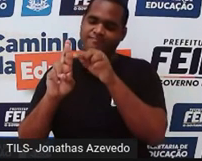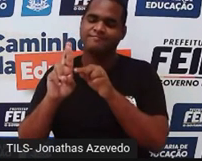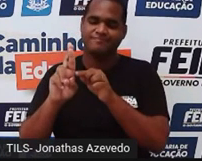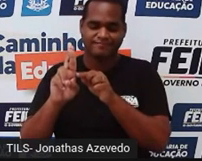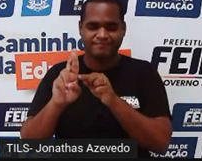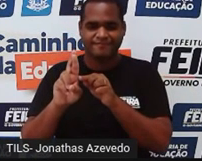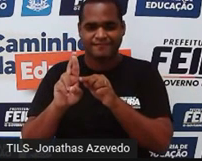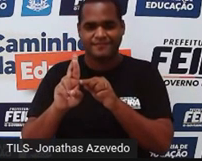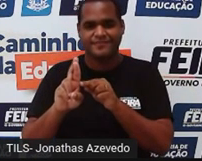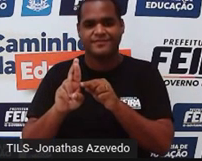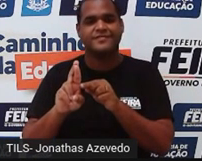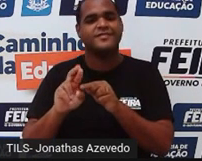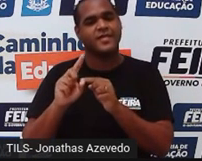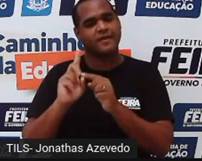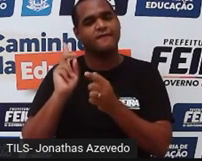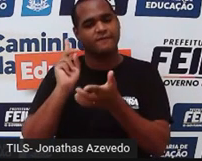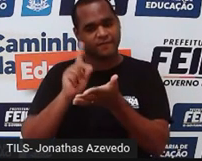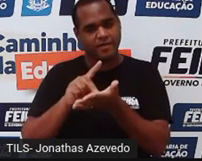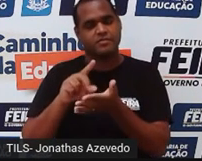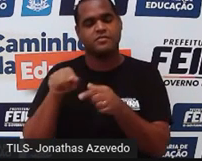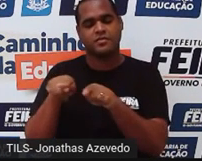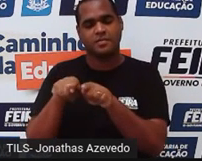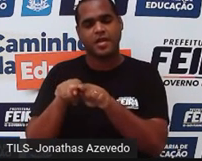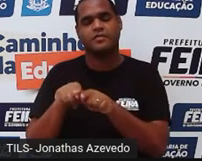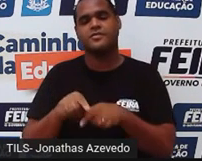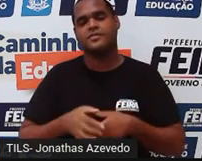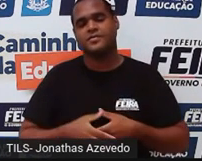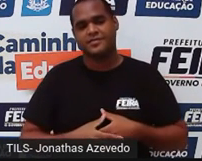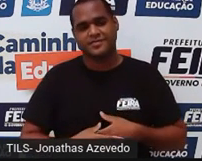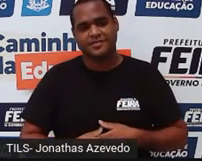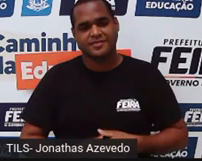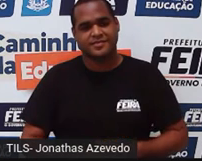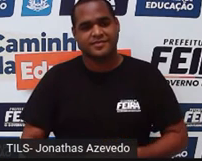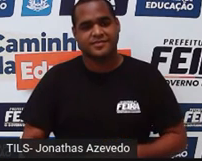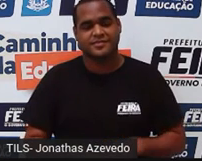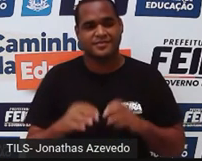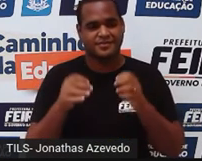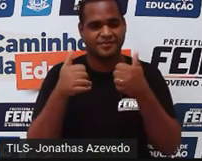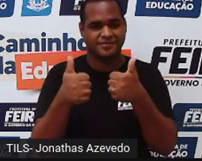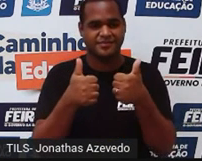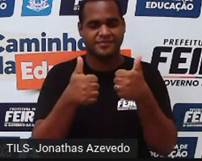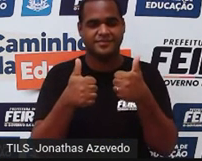naturais são números reais e os inteiros também. Beleza?